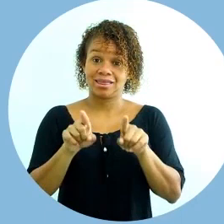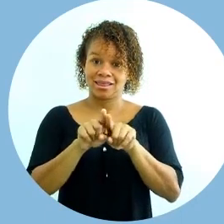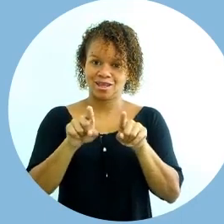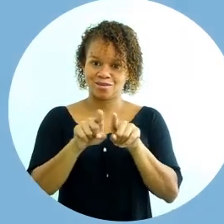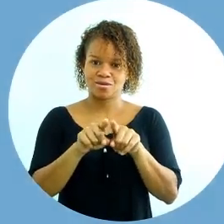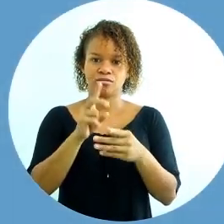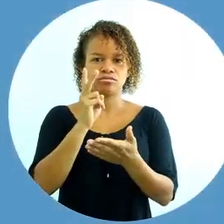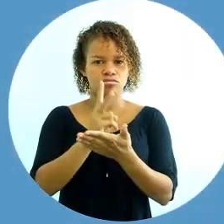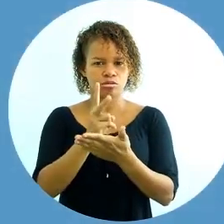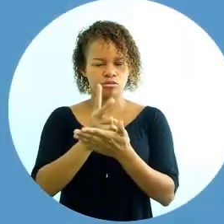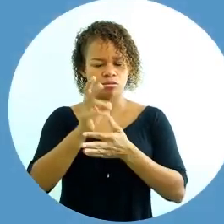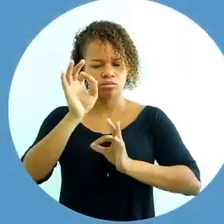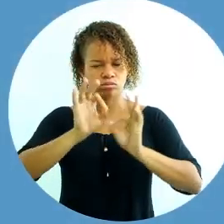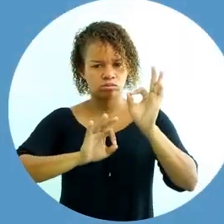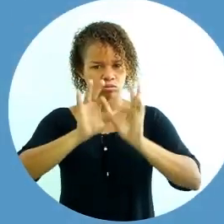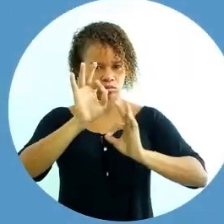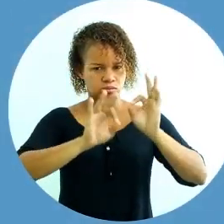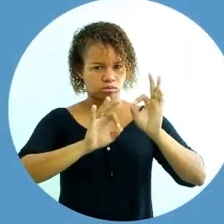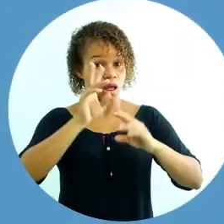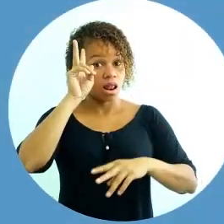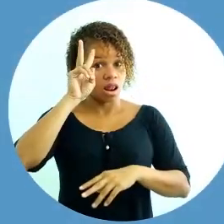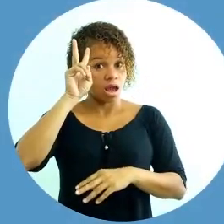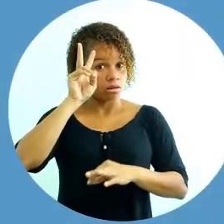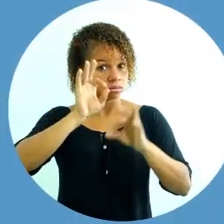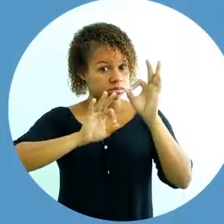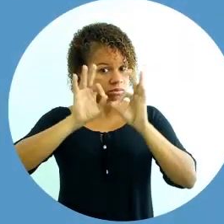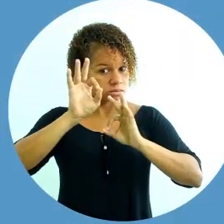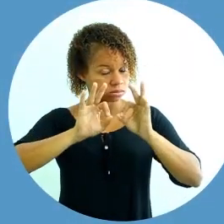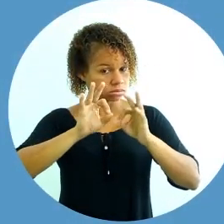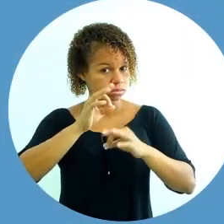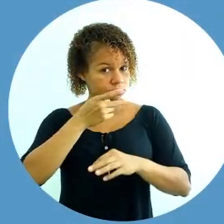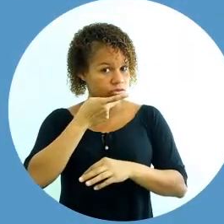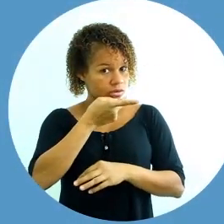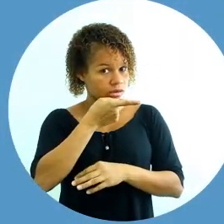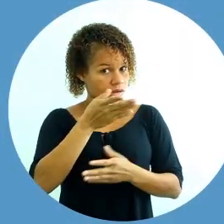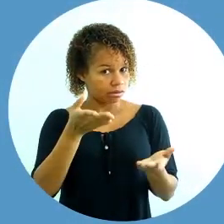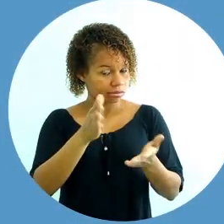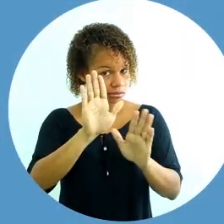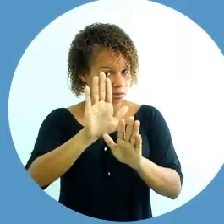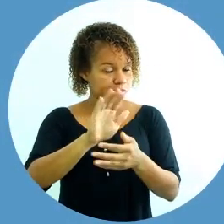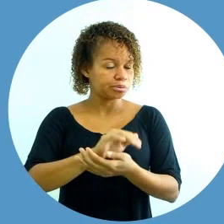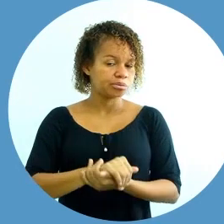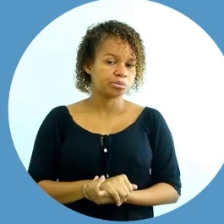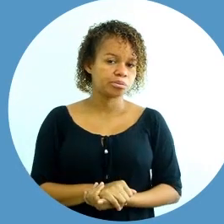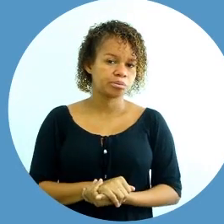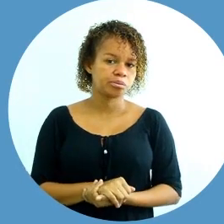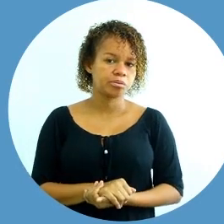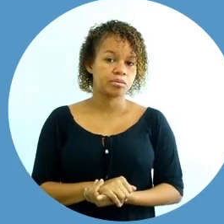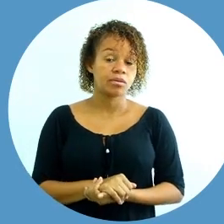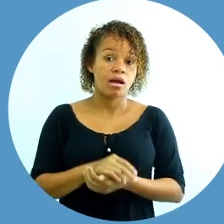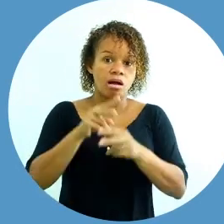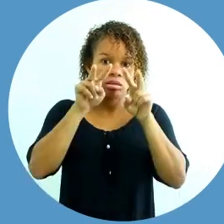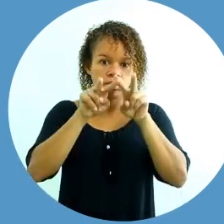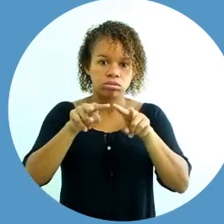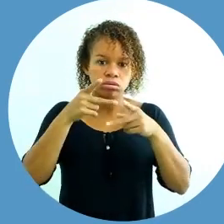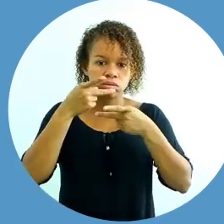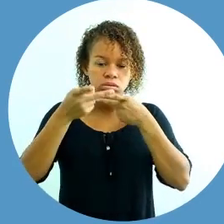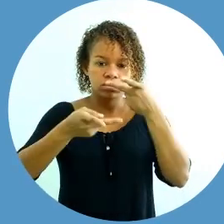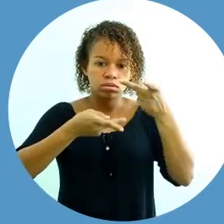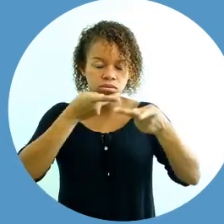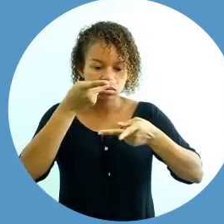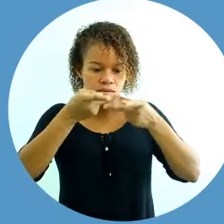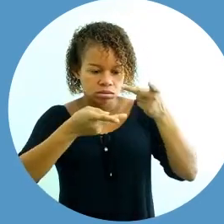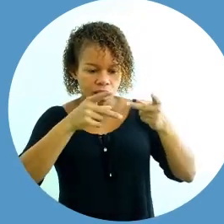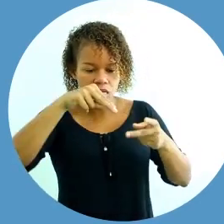disso que eu vou falar. A narrativa, que é a exposição de um acontecimento ou de uma